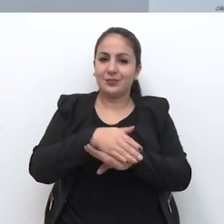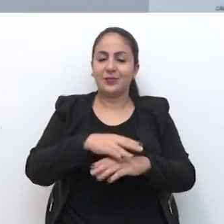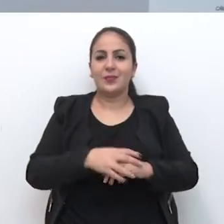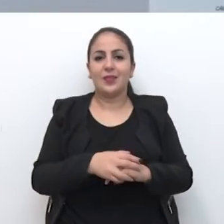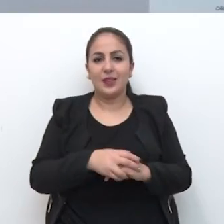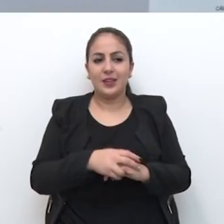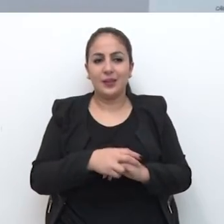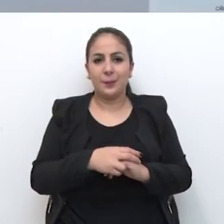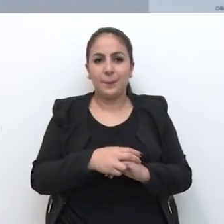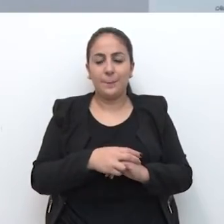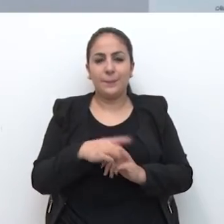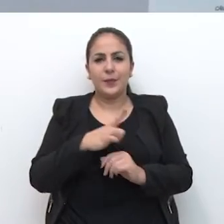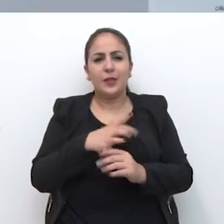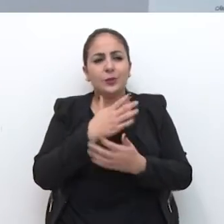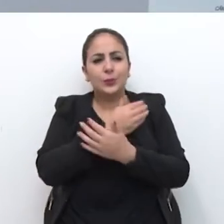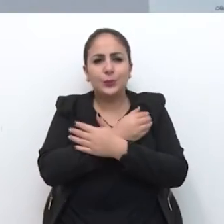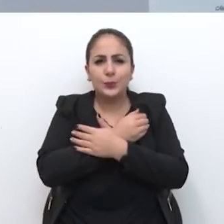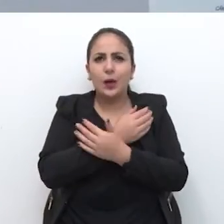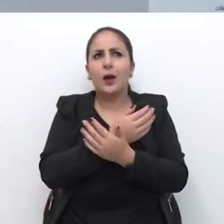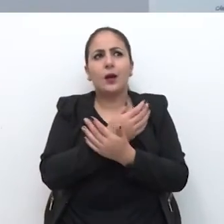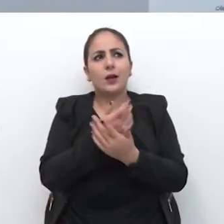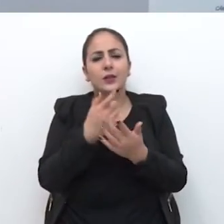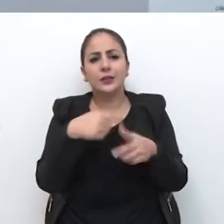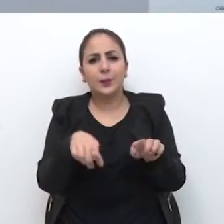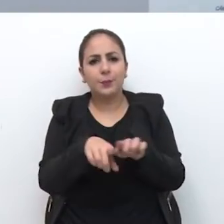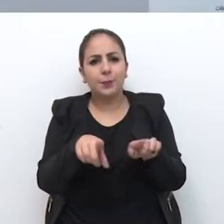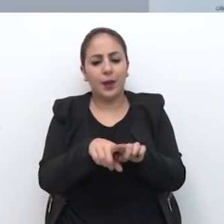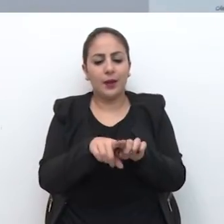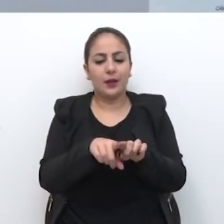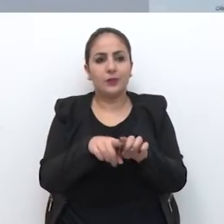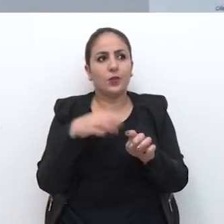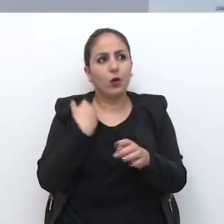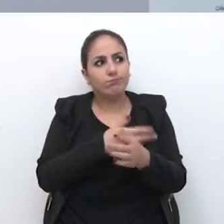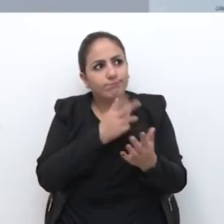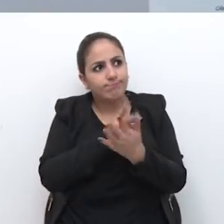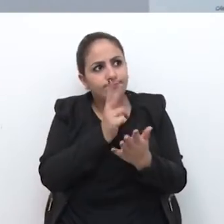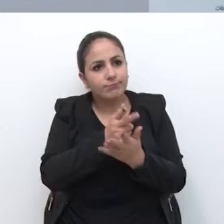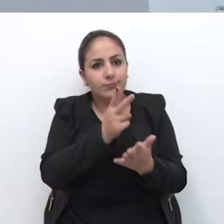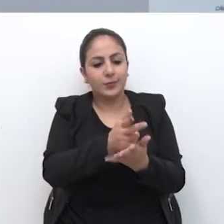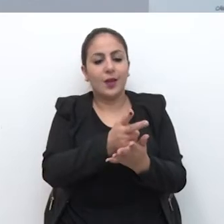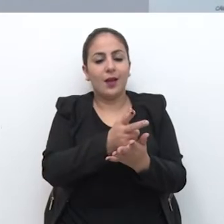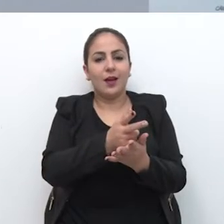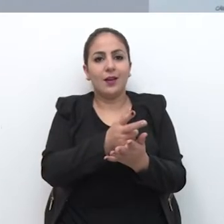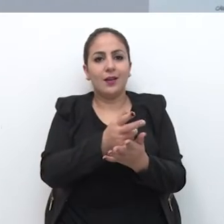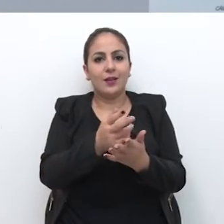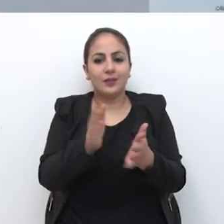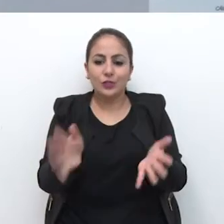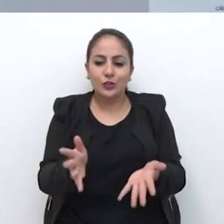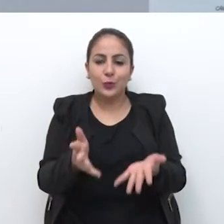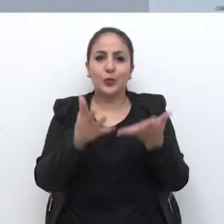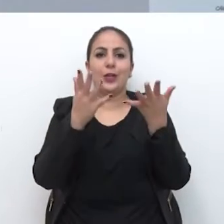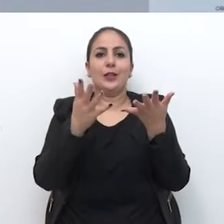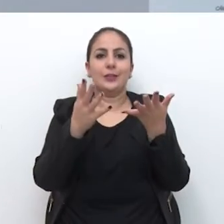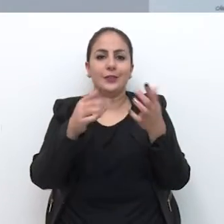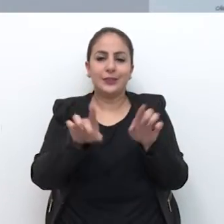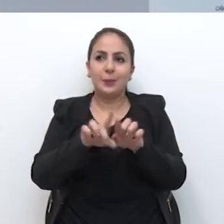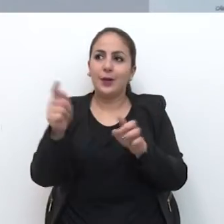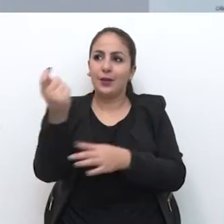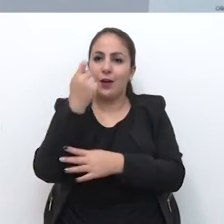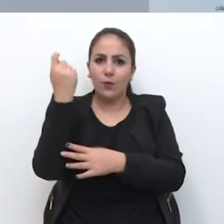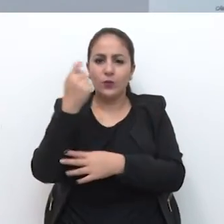levando aquele apelo para a gente continuar cultivando. Nós que somos gaúchos, eu acho que o povo gaúcho,